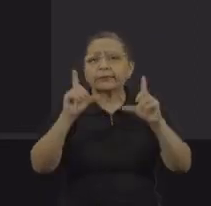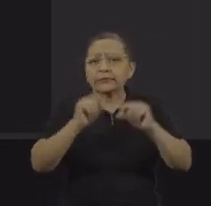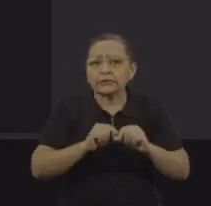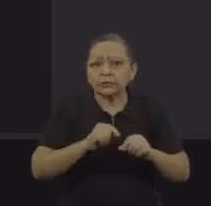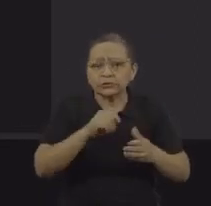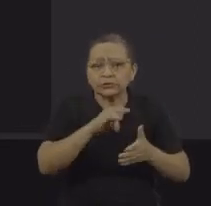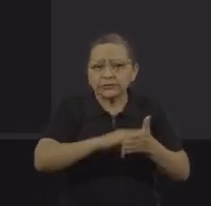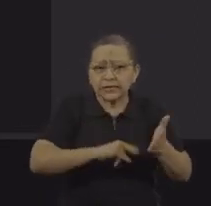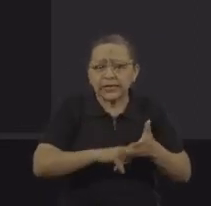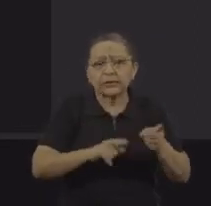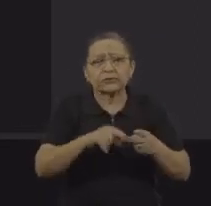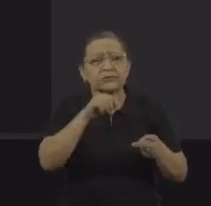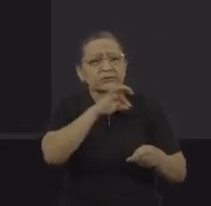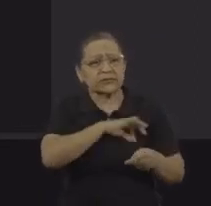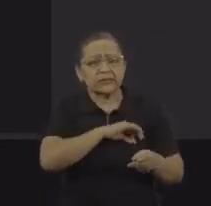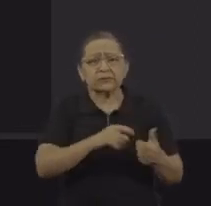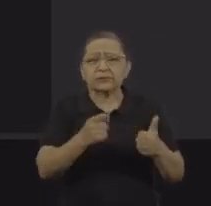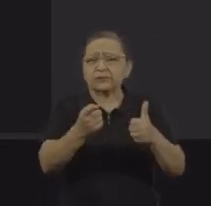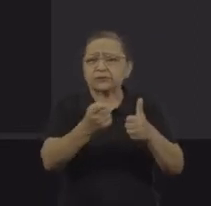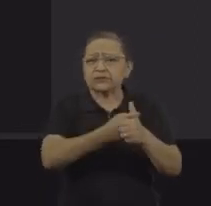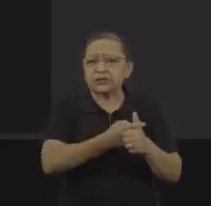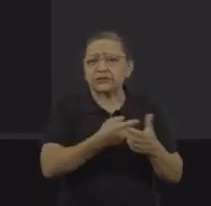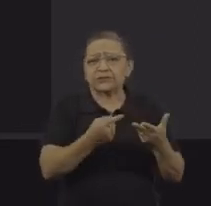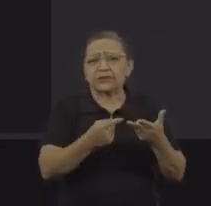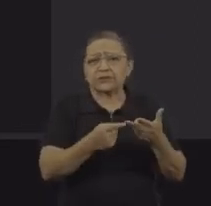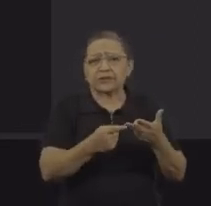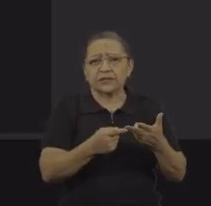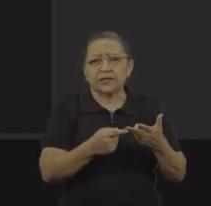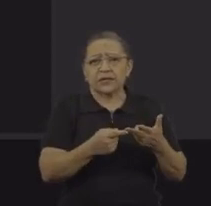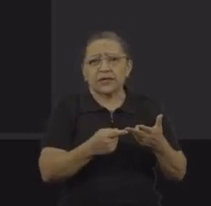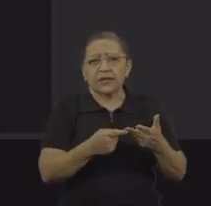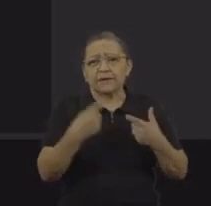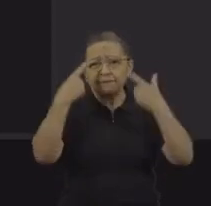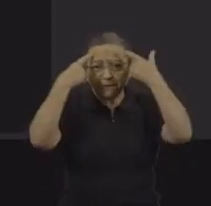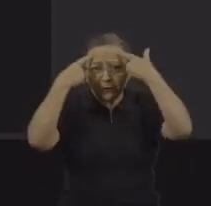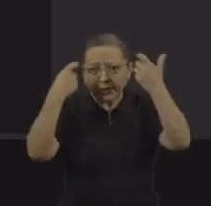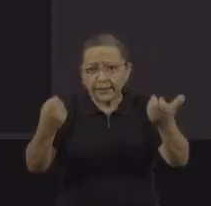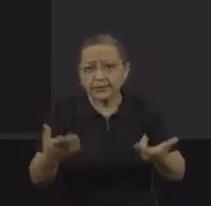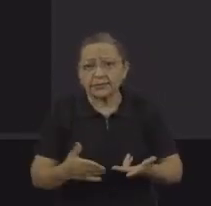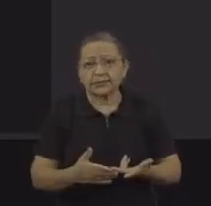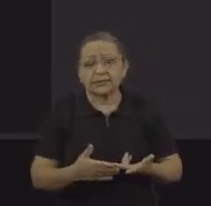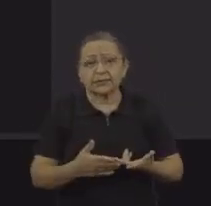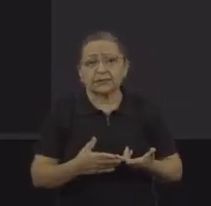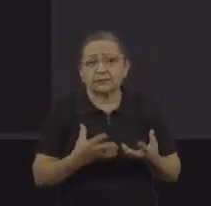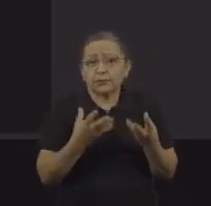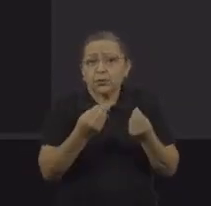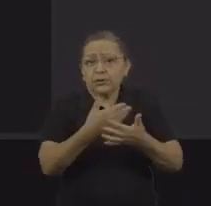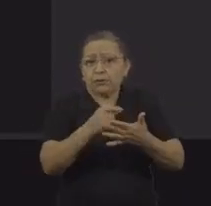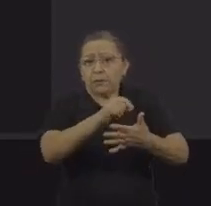salário, servidão por dívida, excesso de horas extras, que aqui a gente chama de jornada exaustiva, enfim.